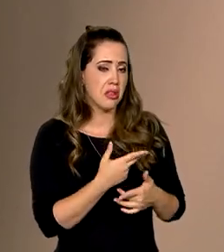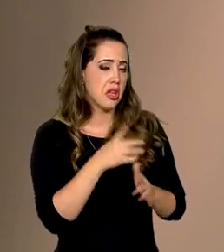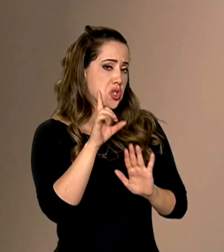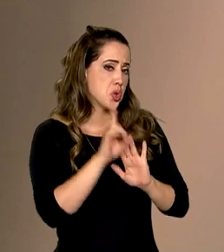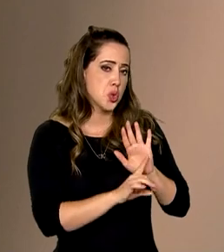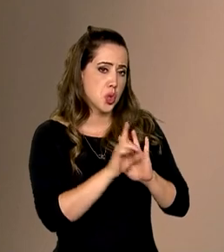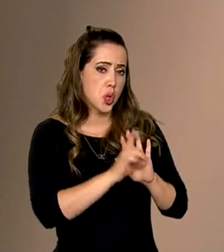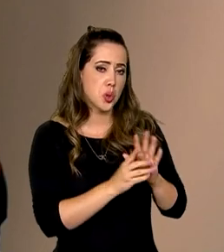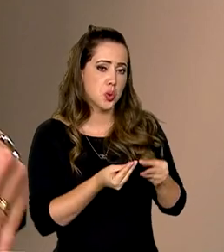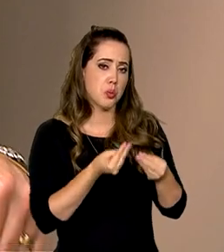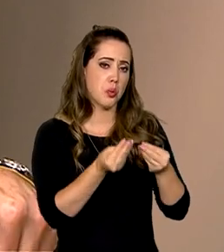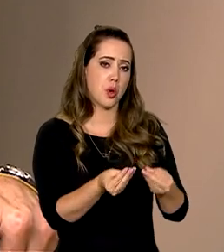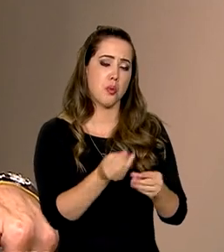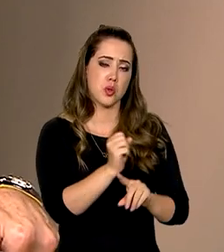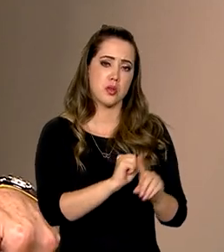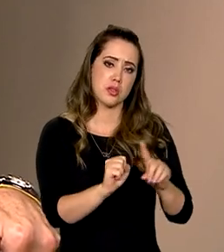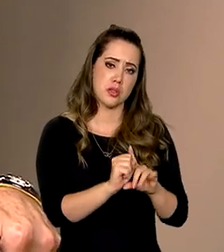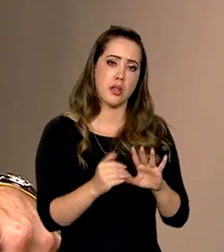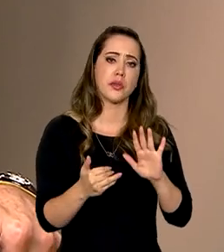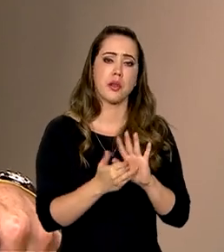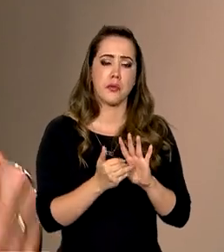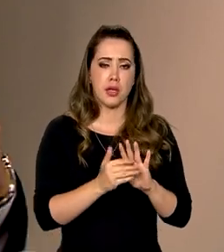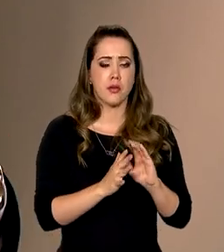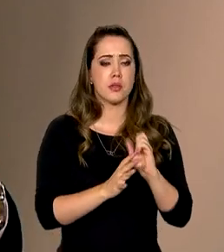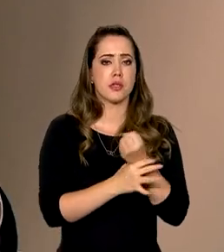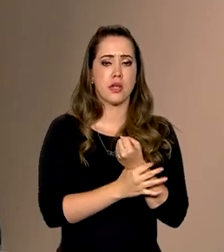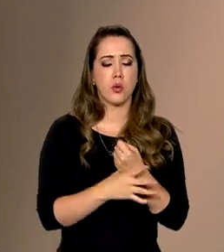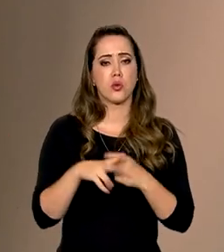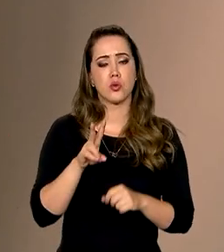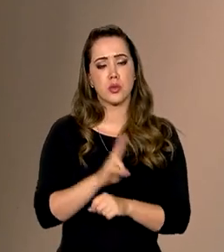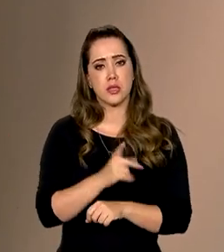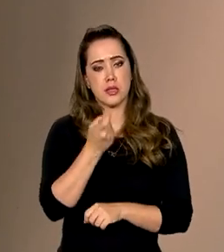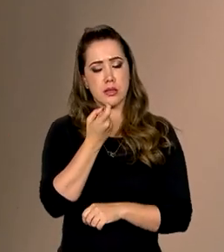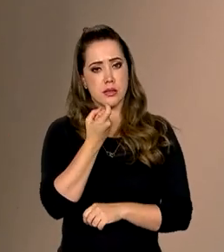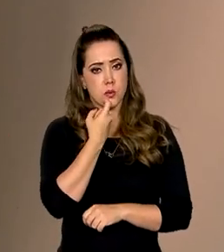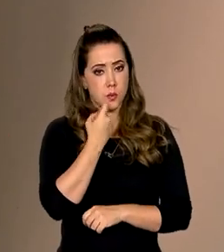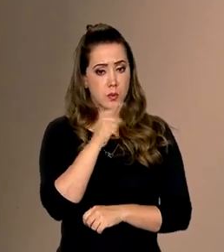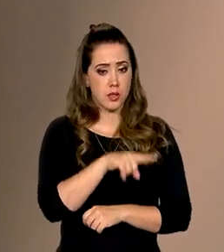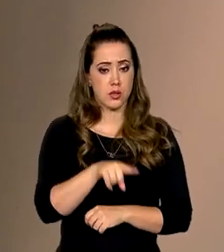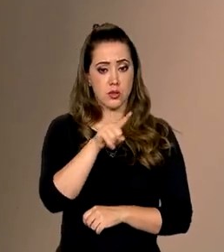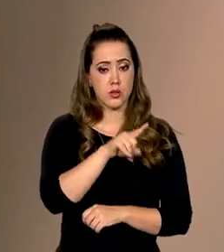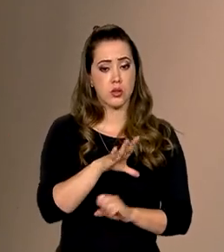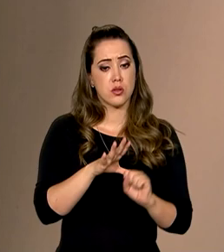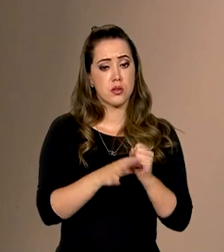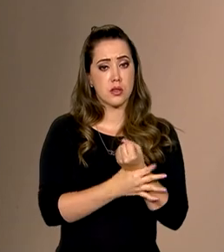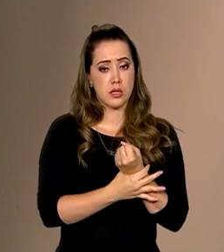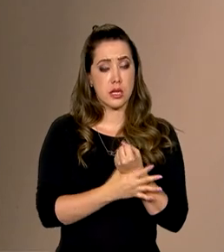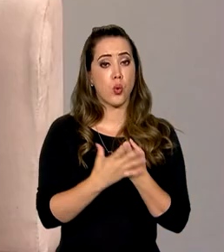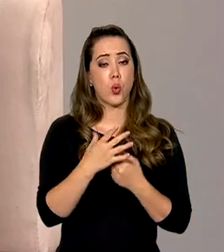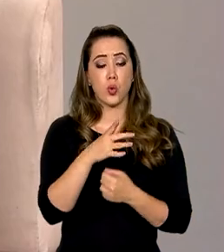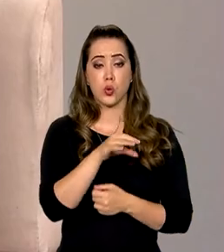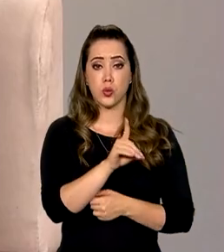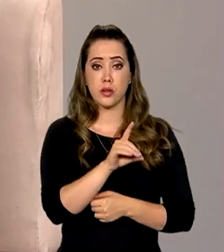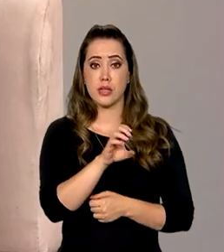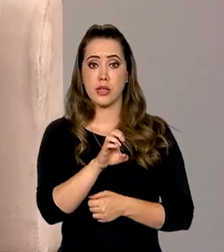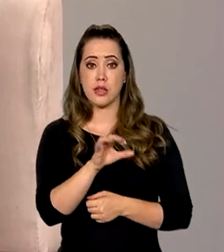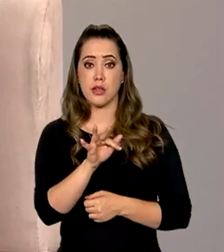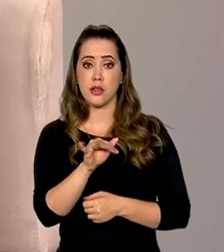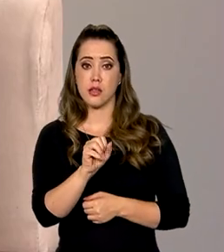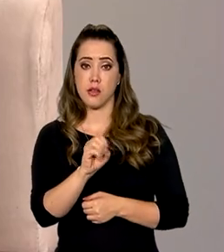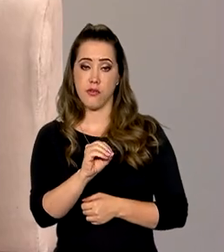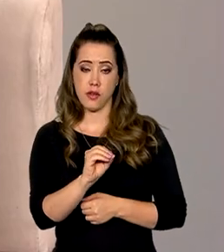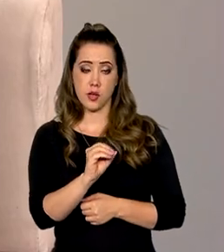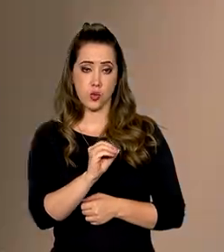benefícios sociais, inclusive ao seguro defeso. Você sabe que o seguro defeso é um salário que o governo paga durante